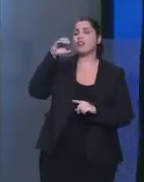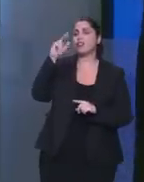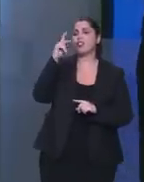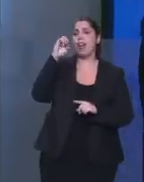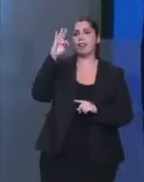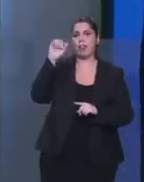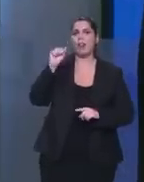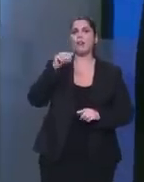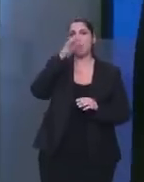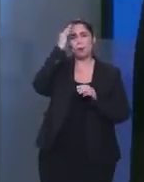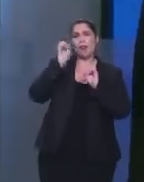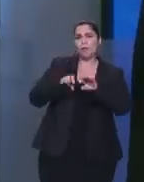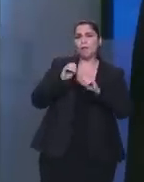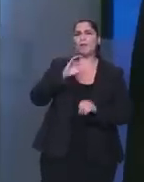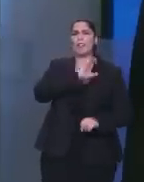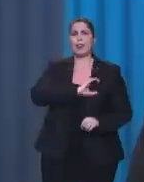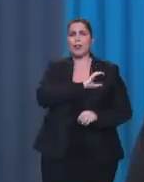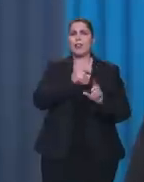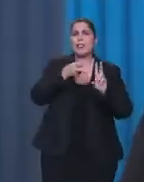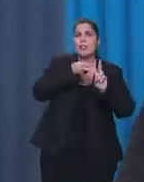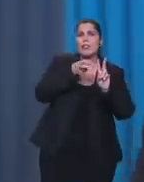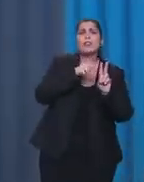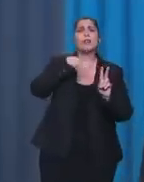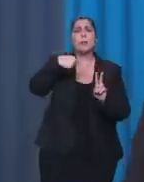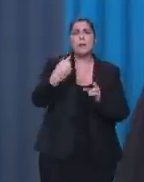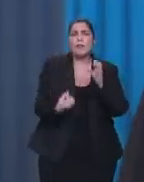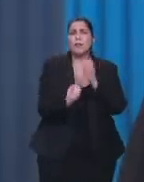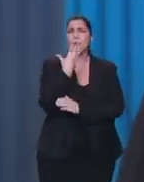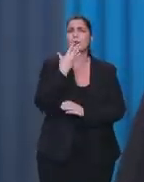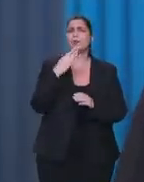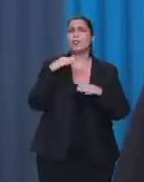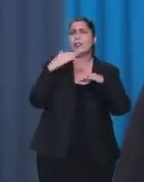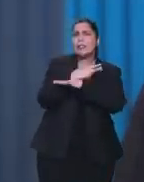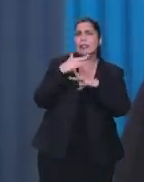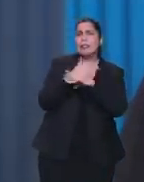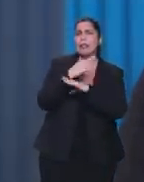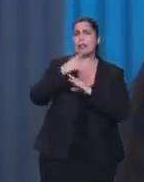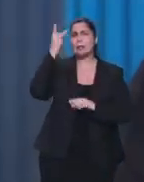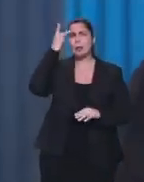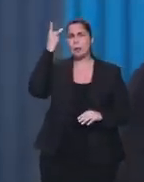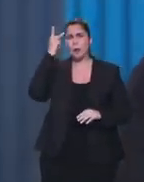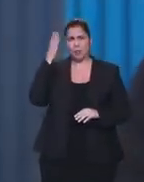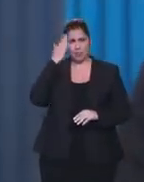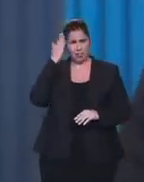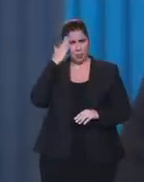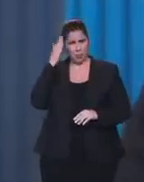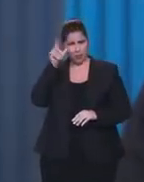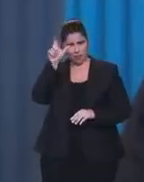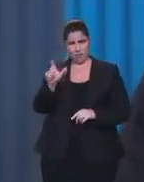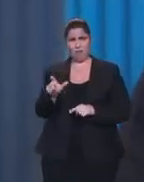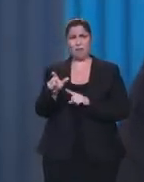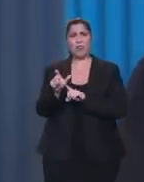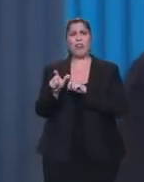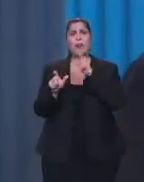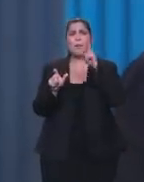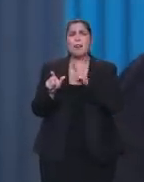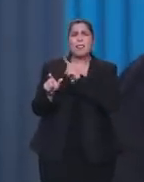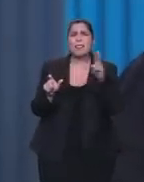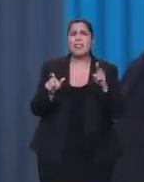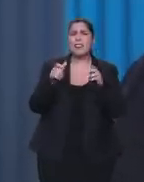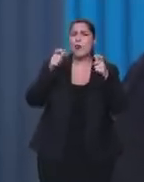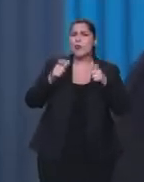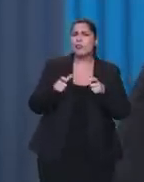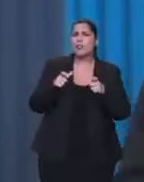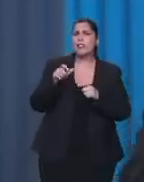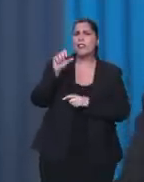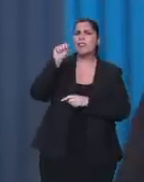depois fez surgir a grande cidade de São Paulo? A senhora sabe que foram os padres que subiram ali, lá de São Vicente, dando